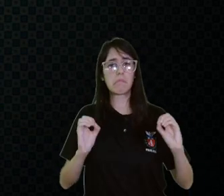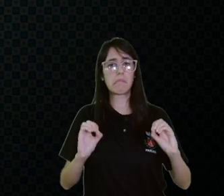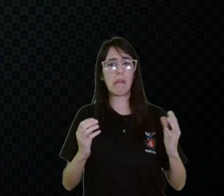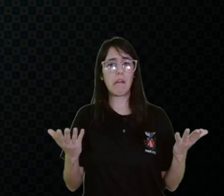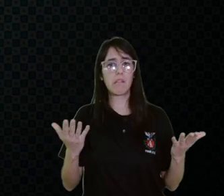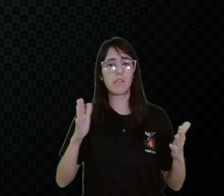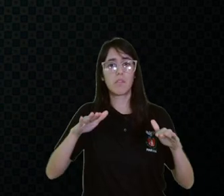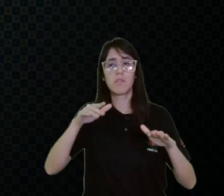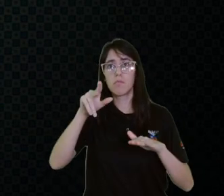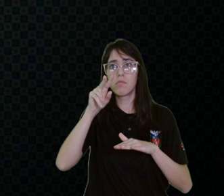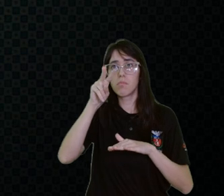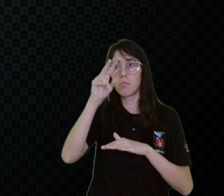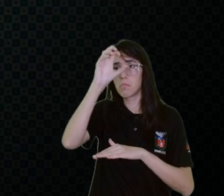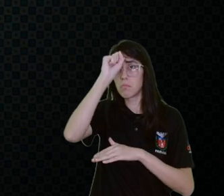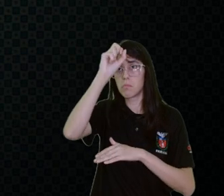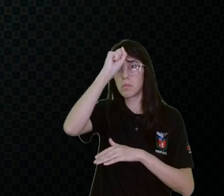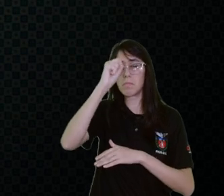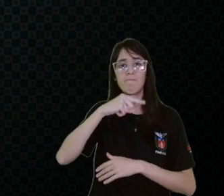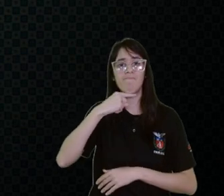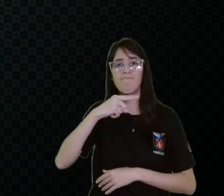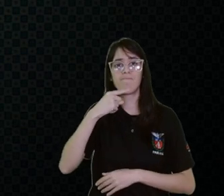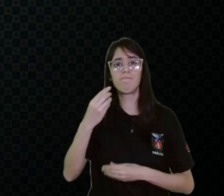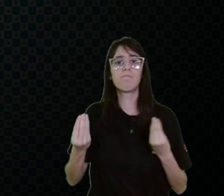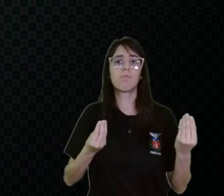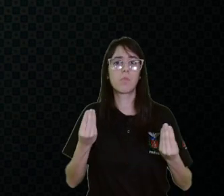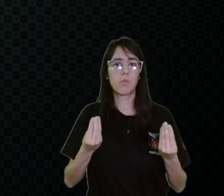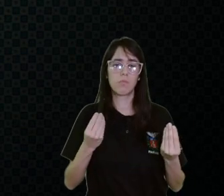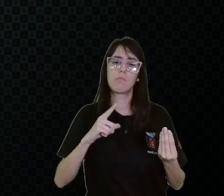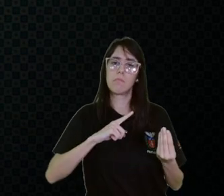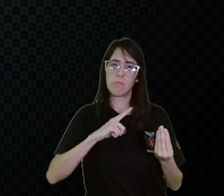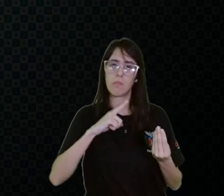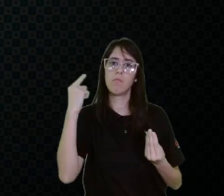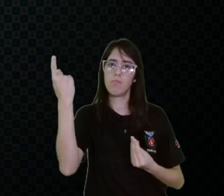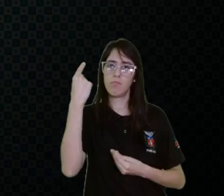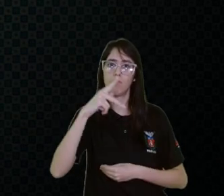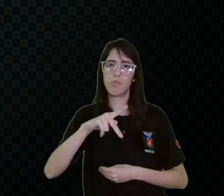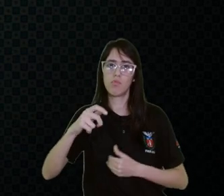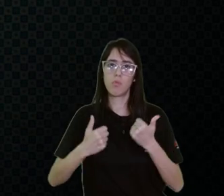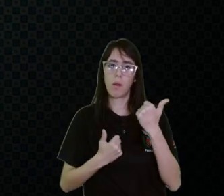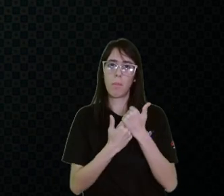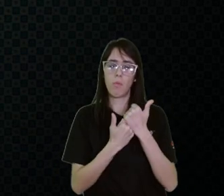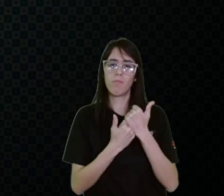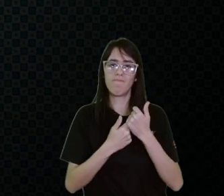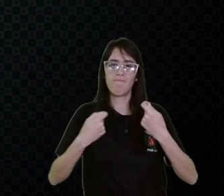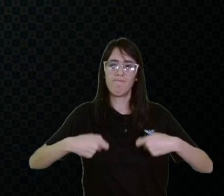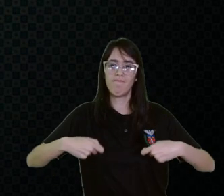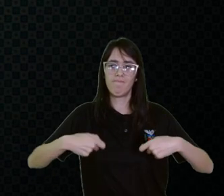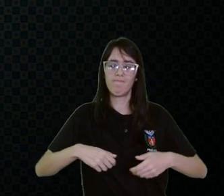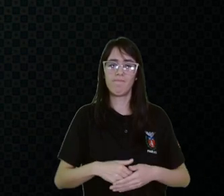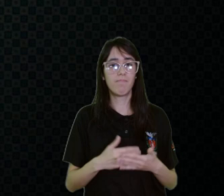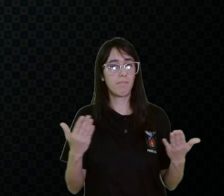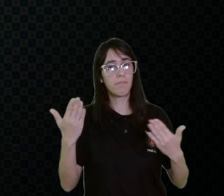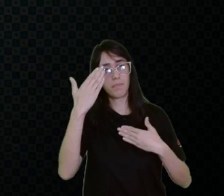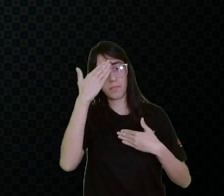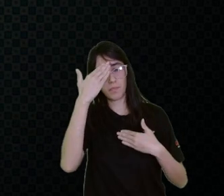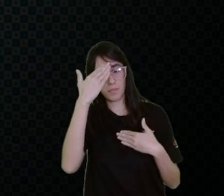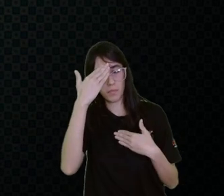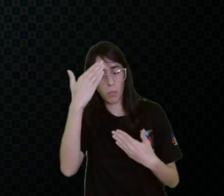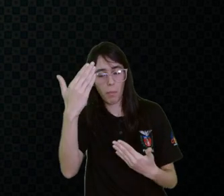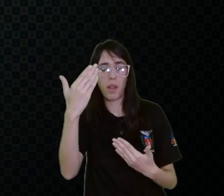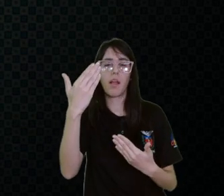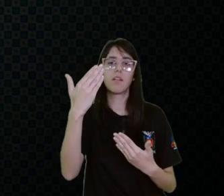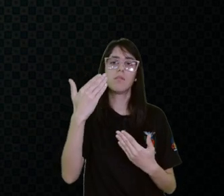aprendizagem, aquele conteúdo. Então, isso está muito presente para os professores de apoio, e aqui a gente agradece. Eu